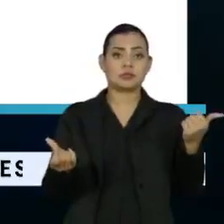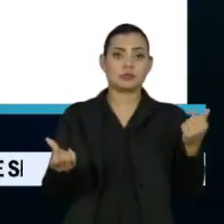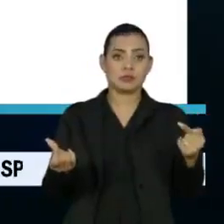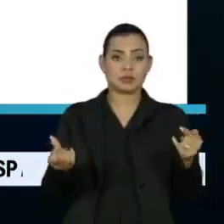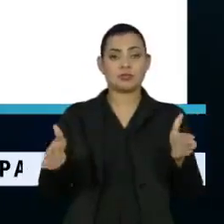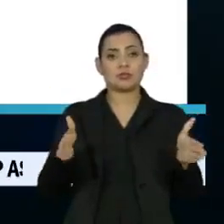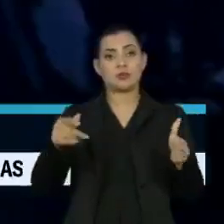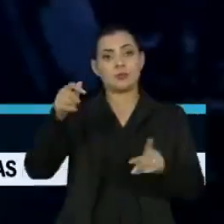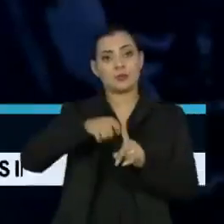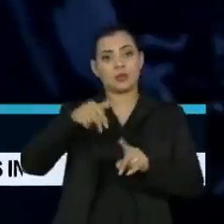17 de novembro. E aí A CIDADE